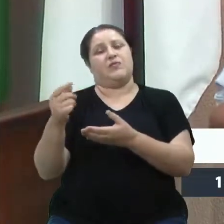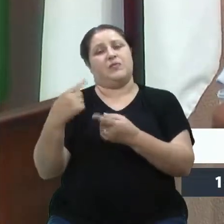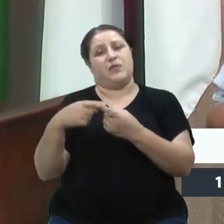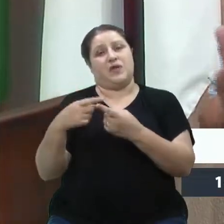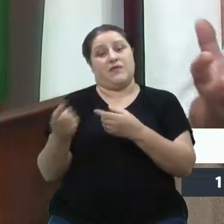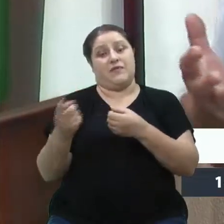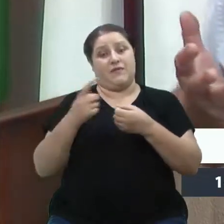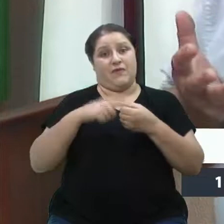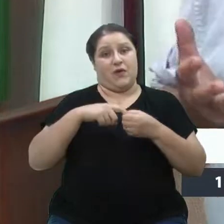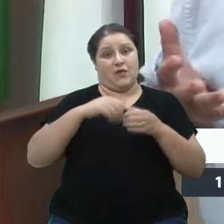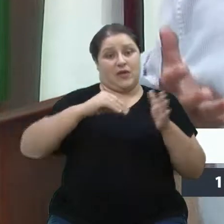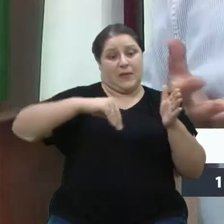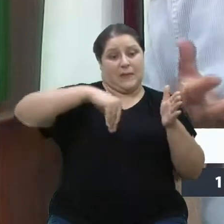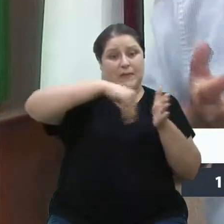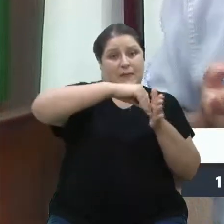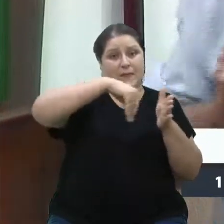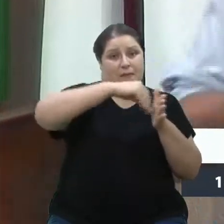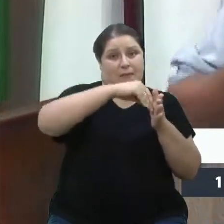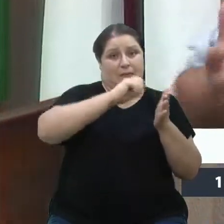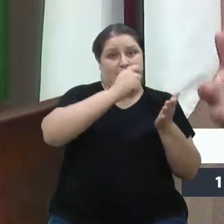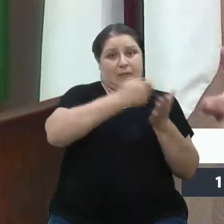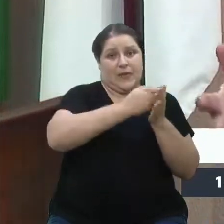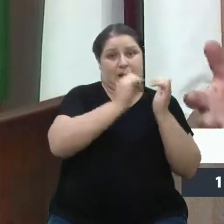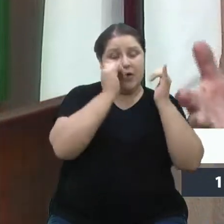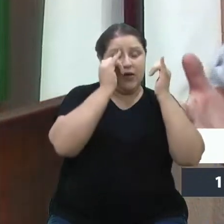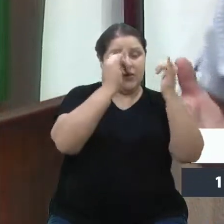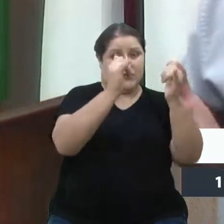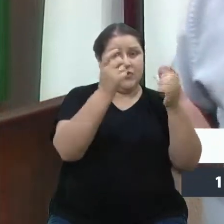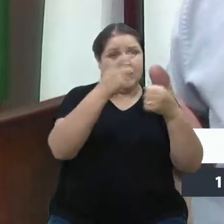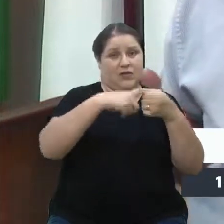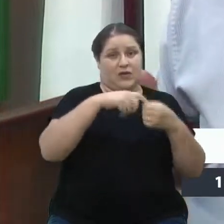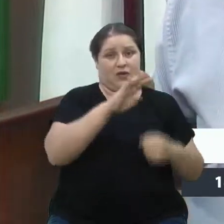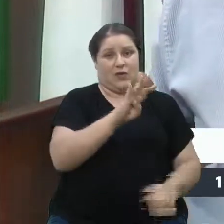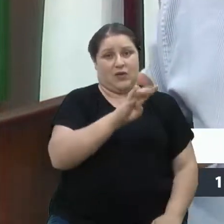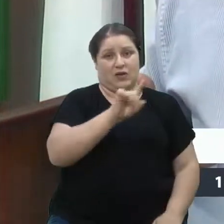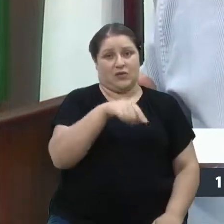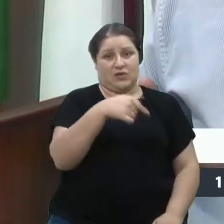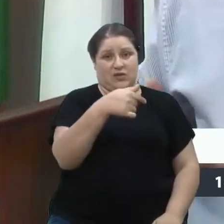E eu quero que o prefeito cumpra o que falou em campanha também.